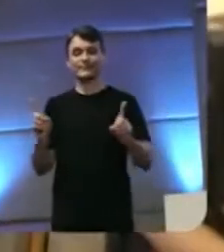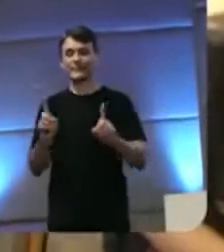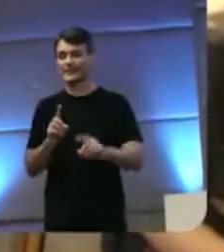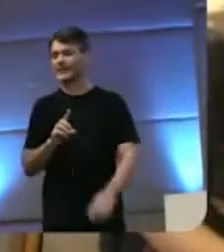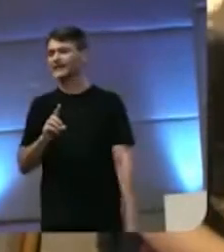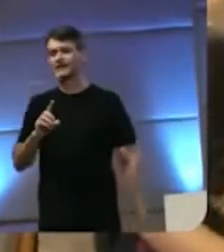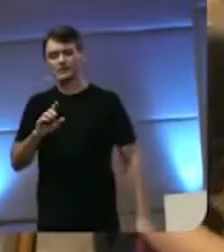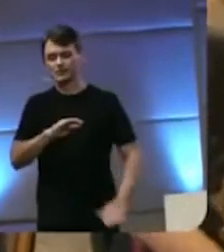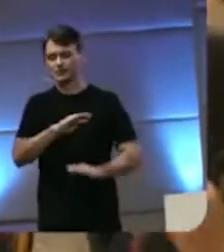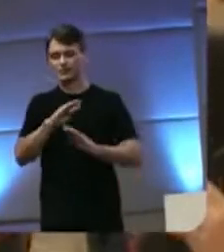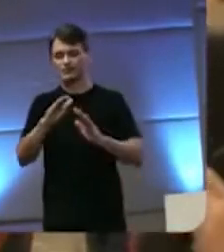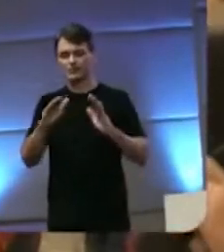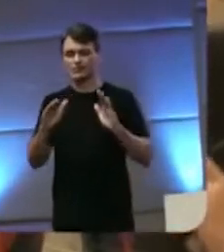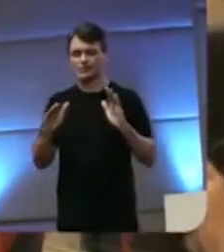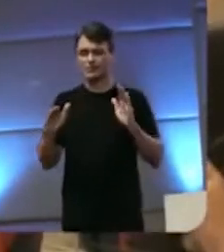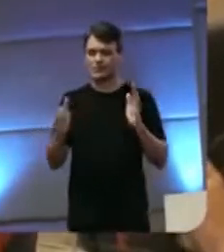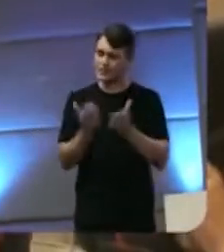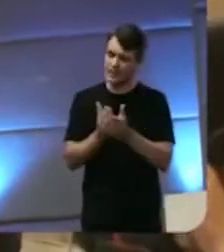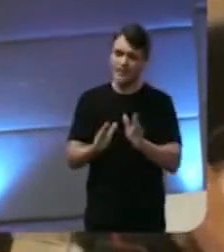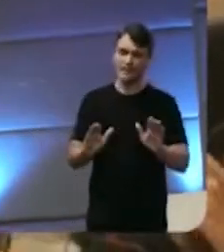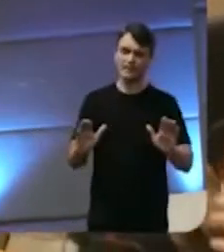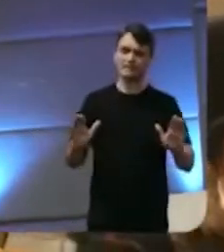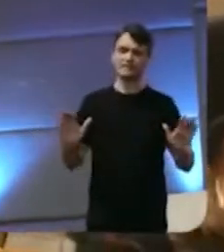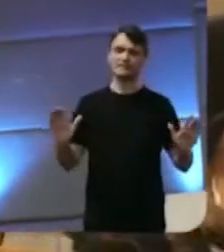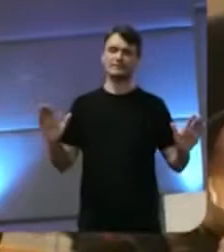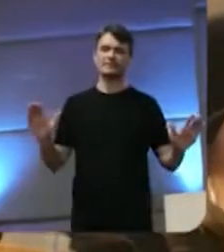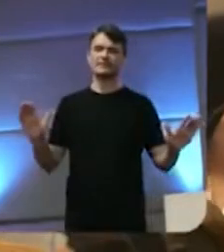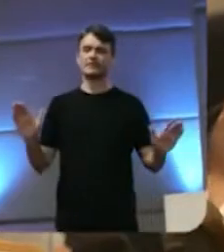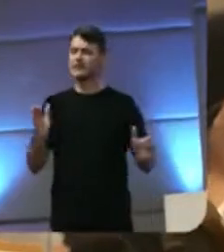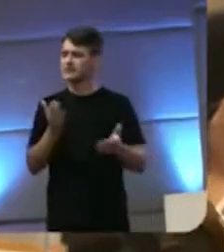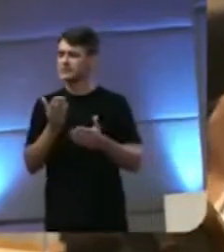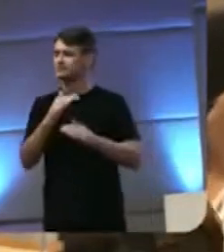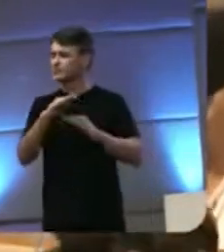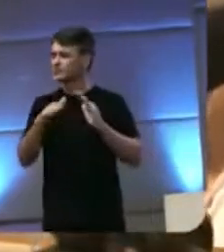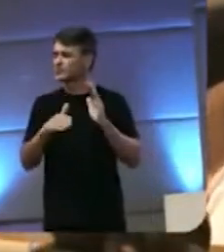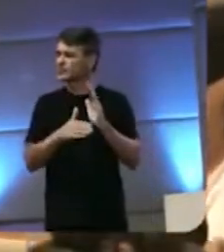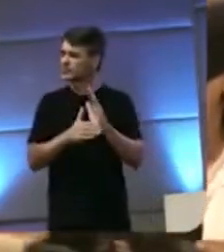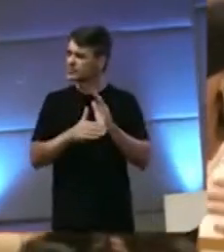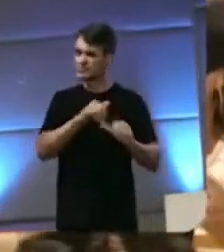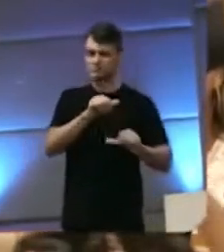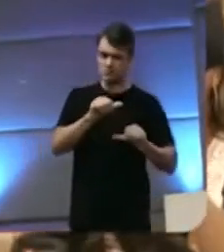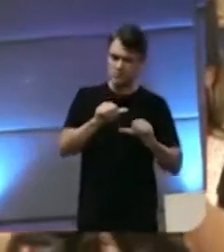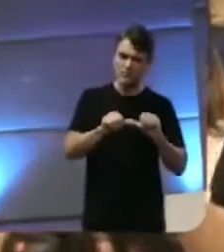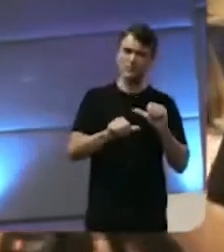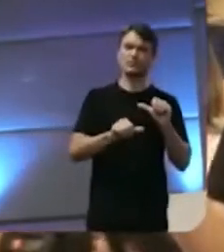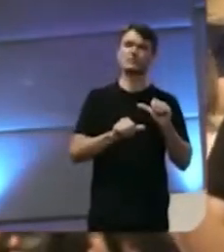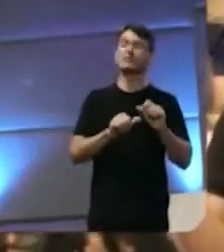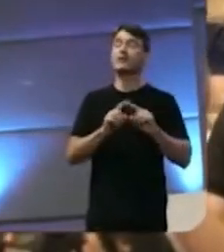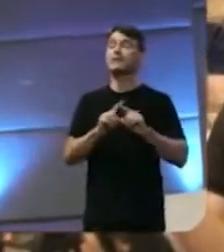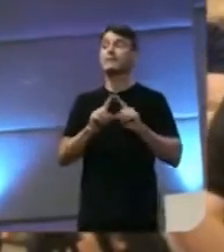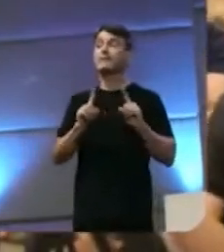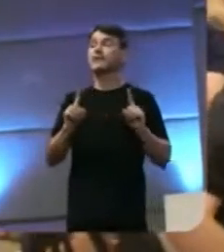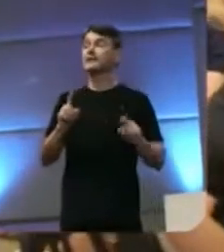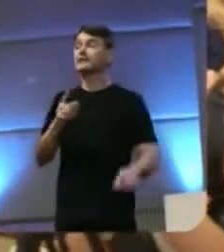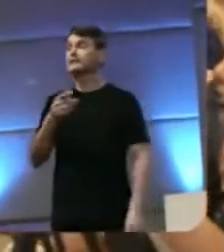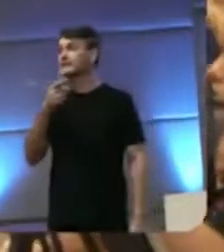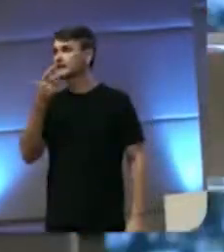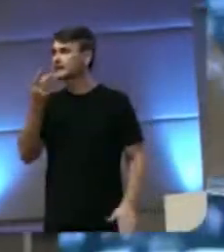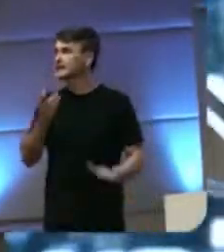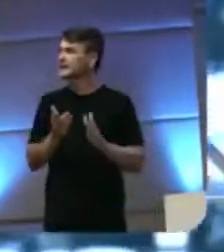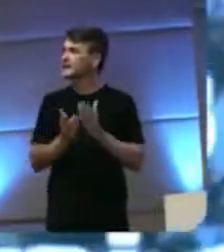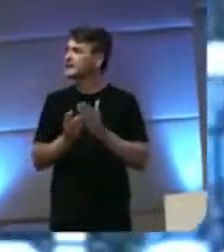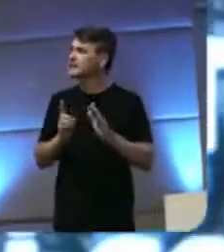Tudo pode passar, tudo pode mudar, mas tua